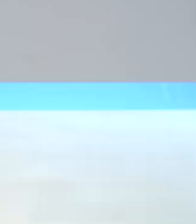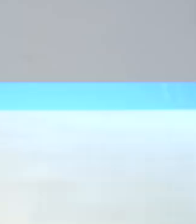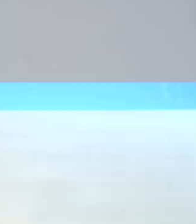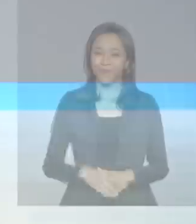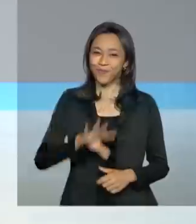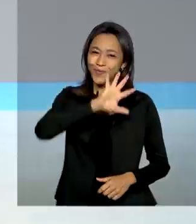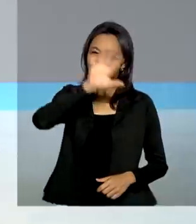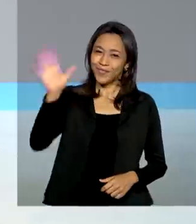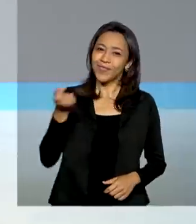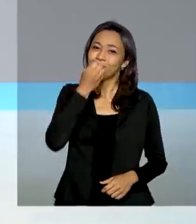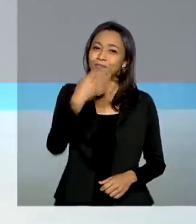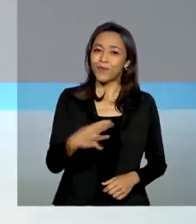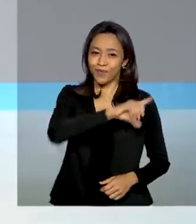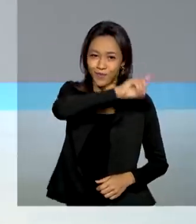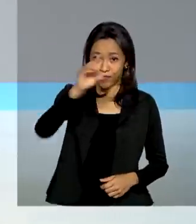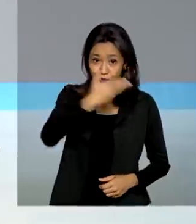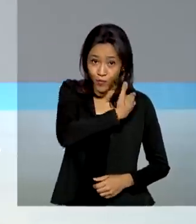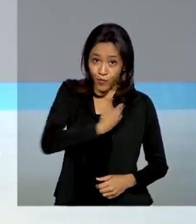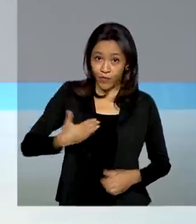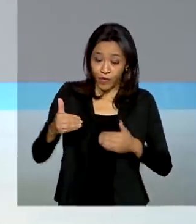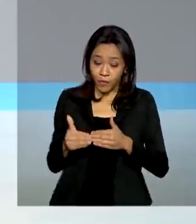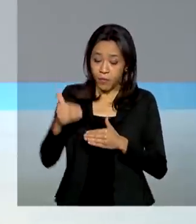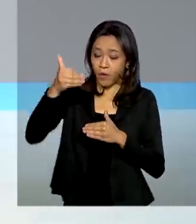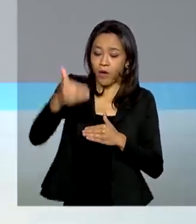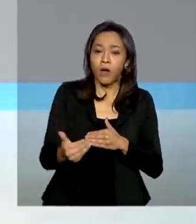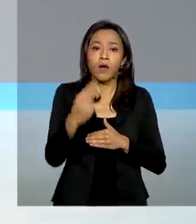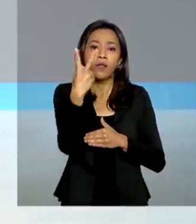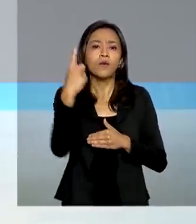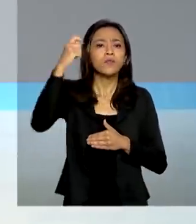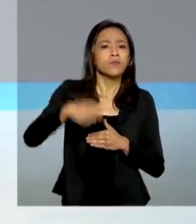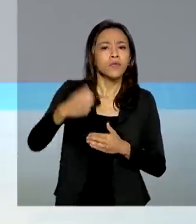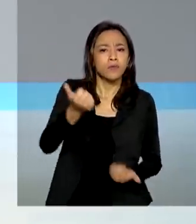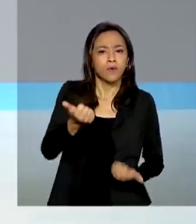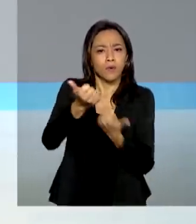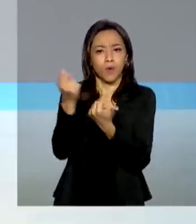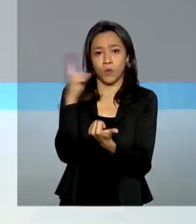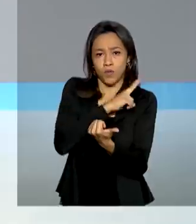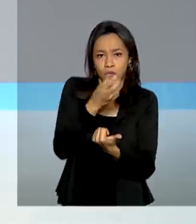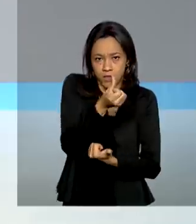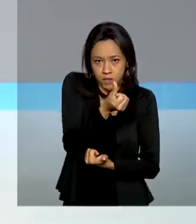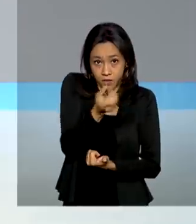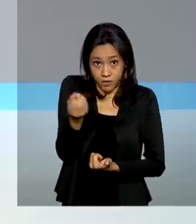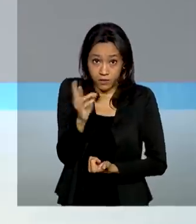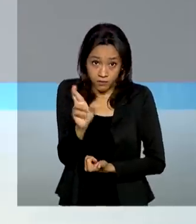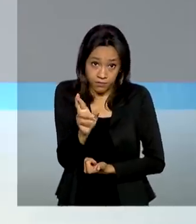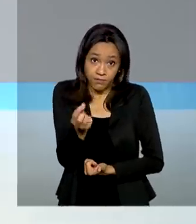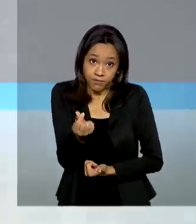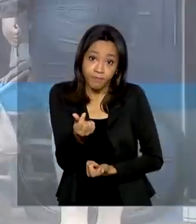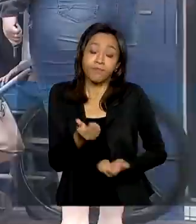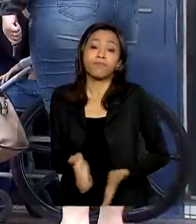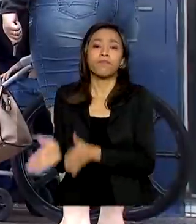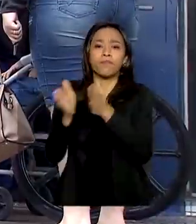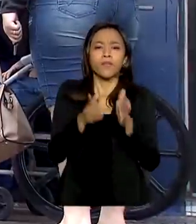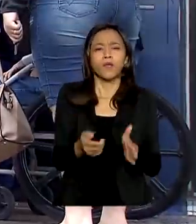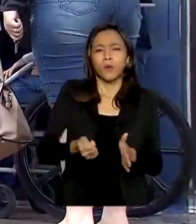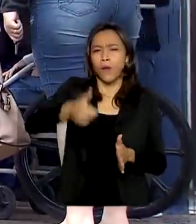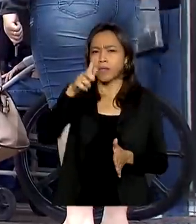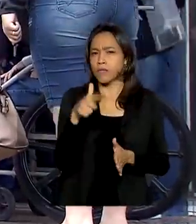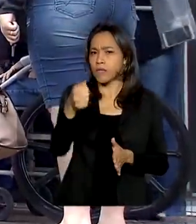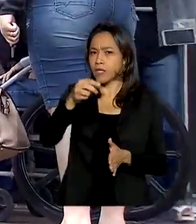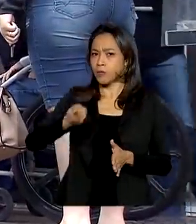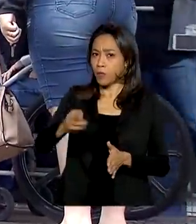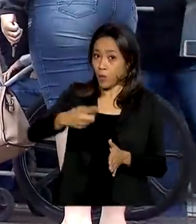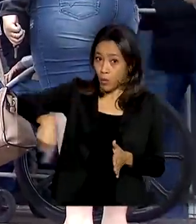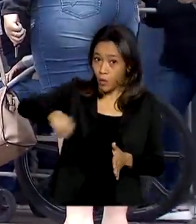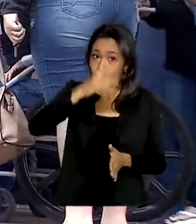Olá, bom dia! Governo prorroga por dois meses auxílio emergencial de 600 reais e quase 7 milhões de pessoas